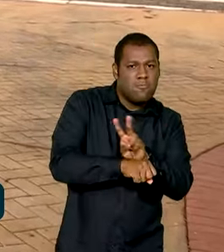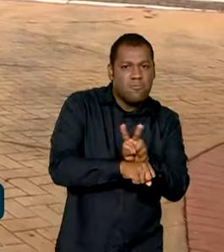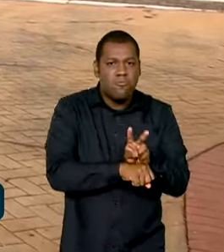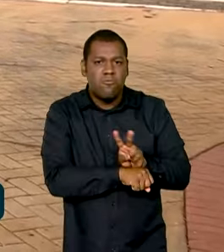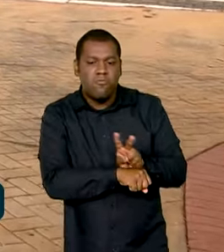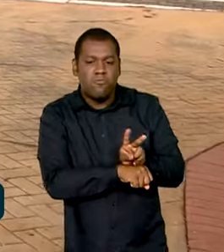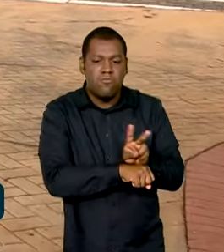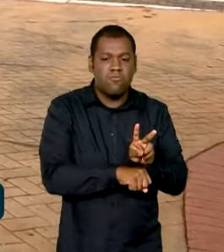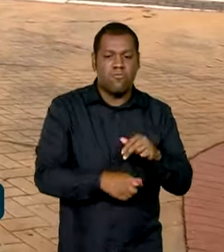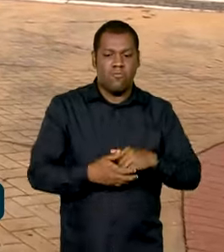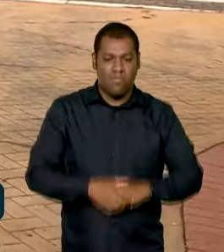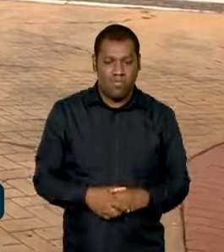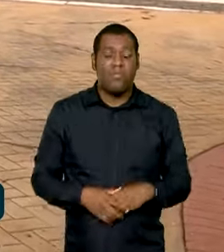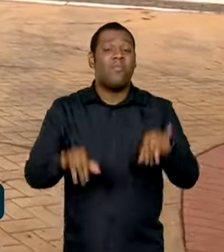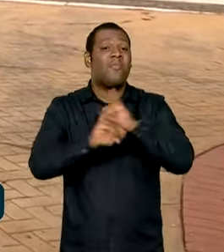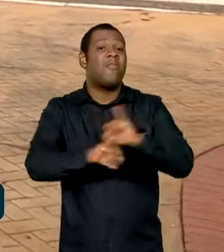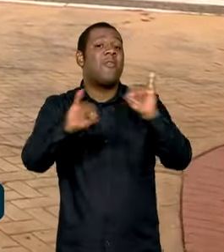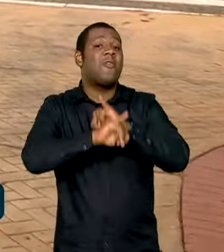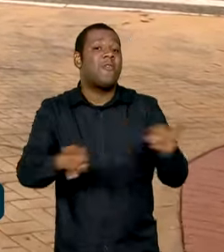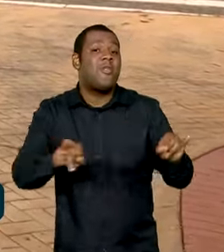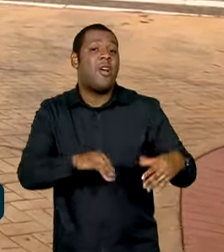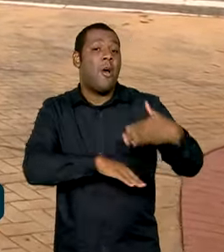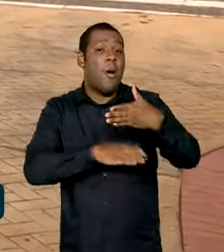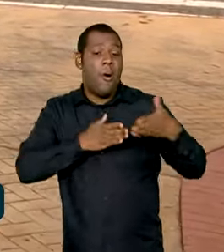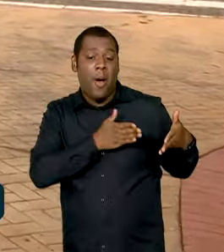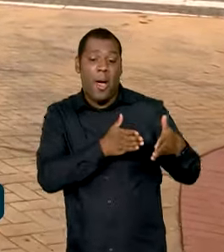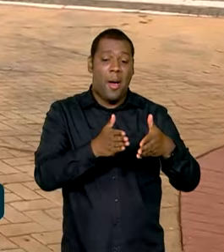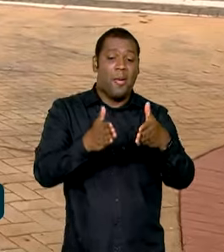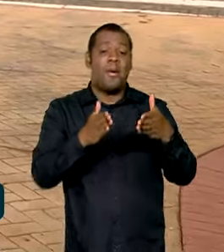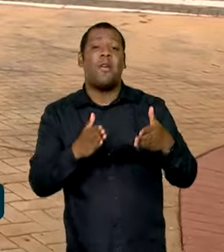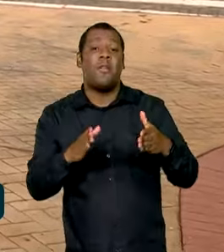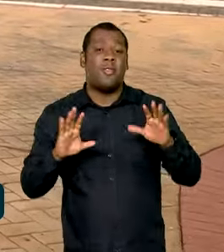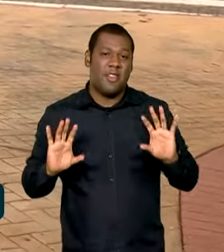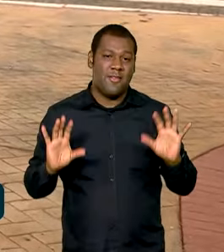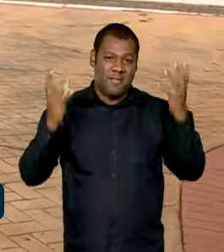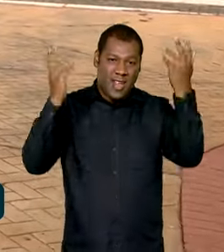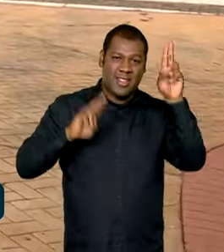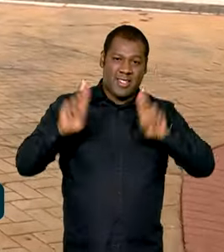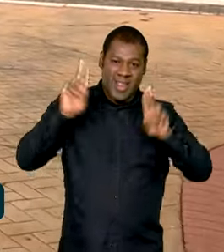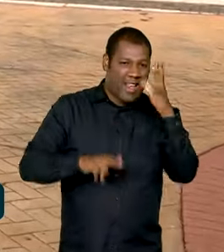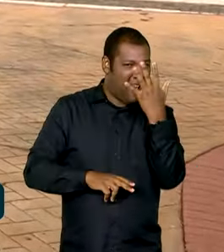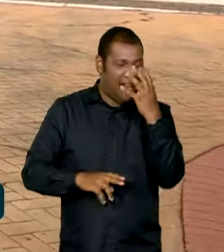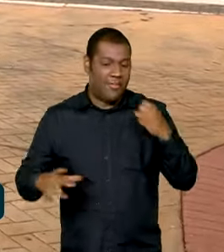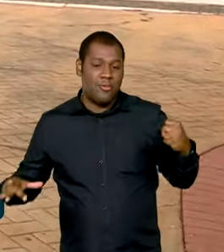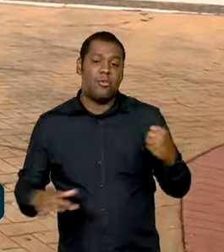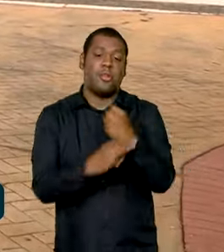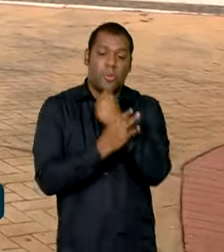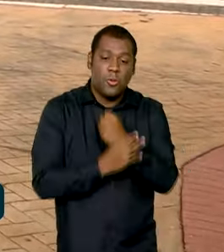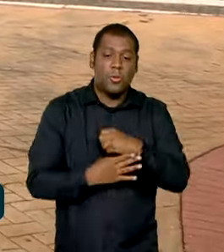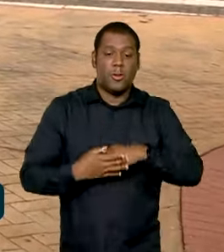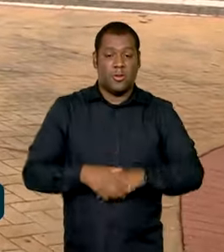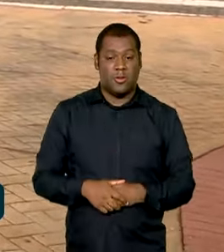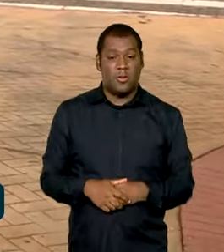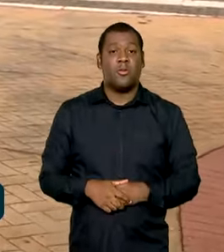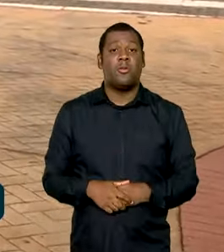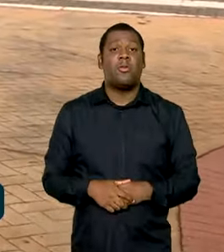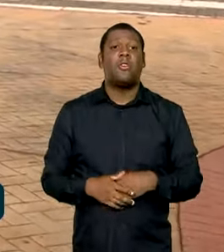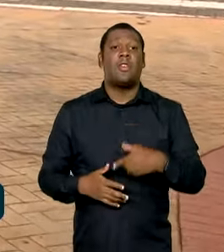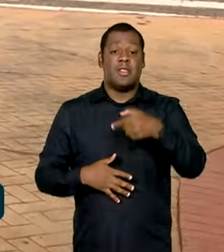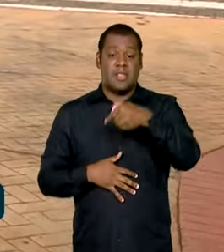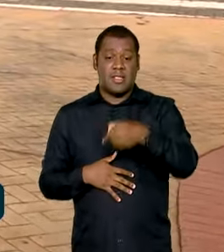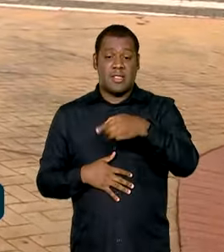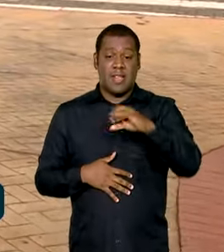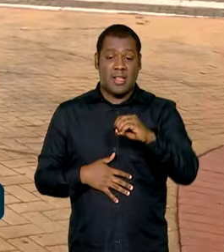fiscalização. É a campanha Rodovida Carnaval da PRF, quando reforçamos os mais de 70 mil